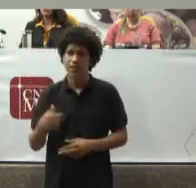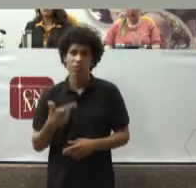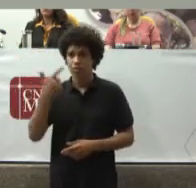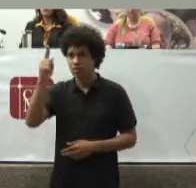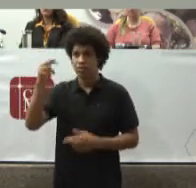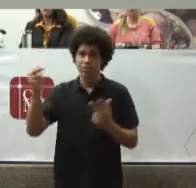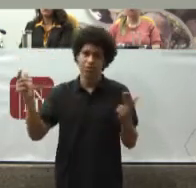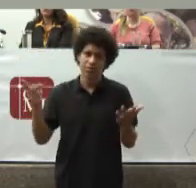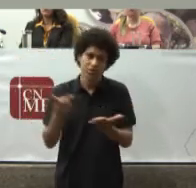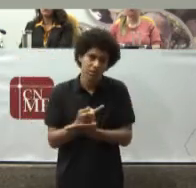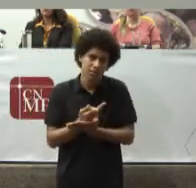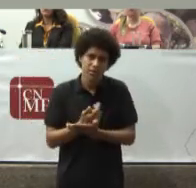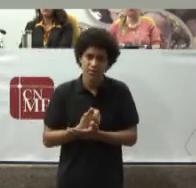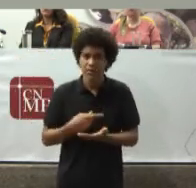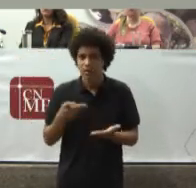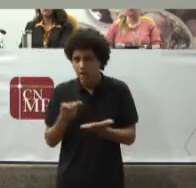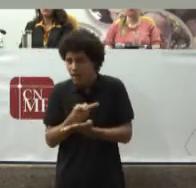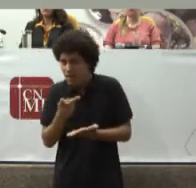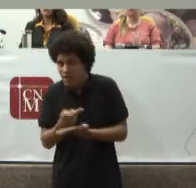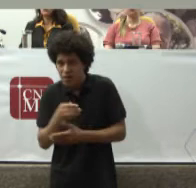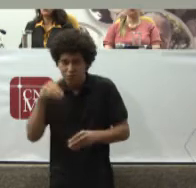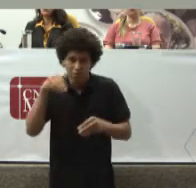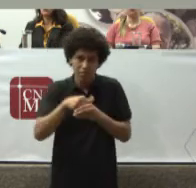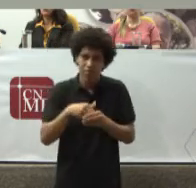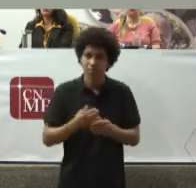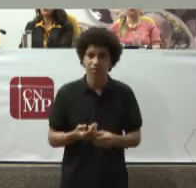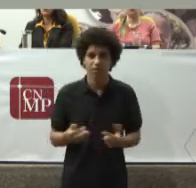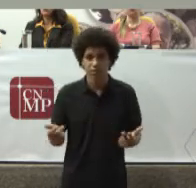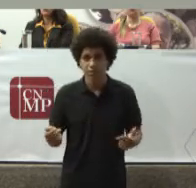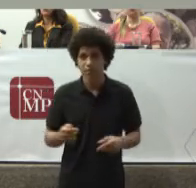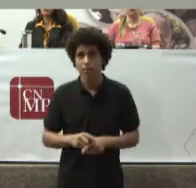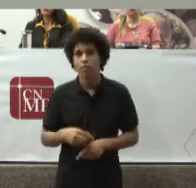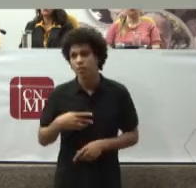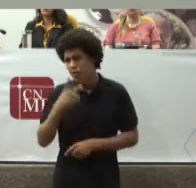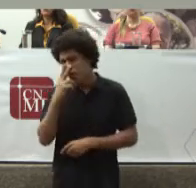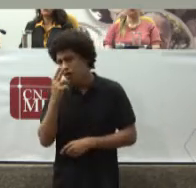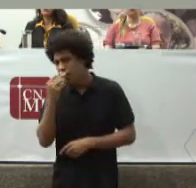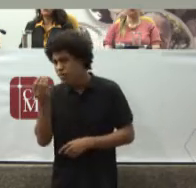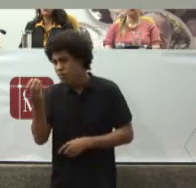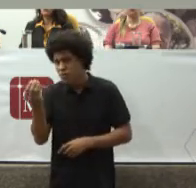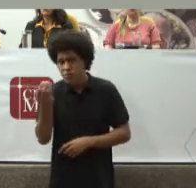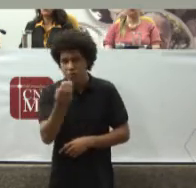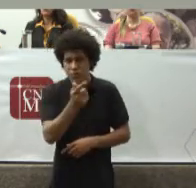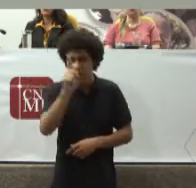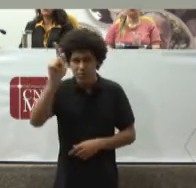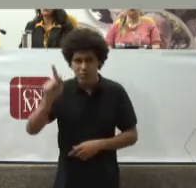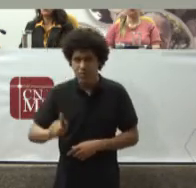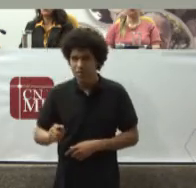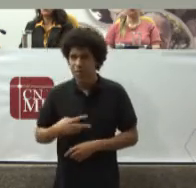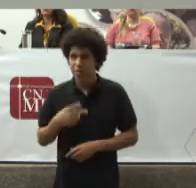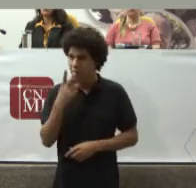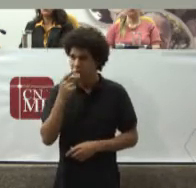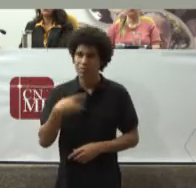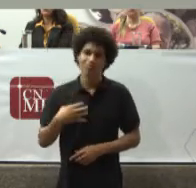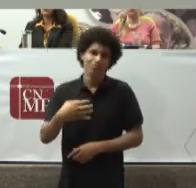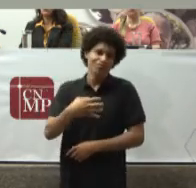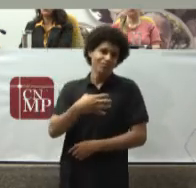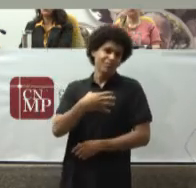Mas me parece Que muitos gestores Podem não estar Sensibilizados Para esta